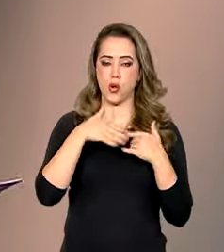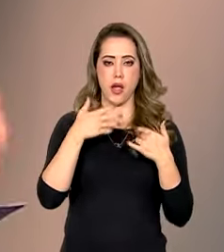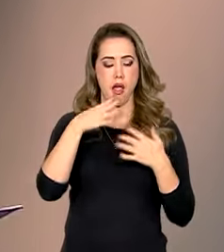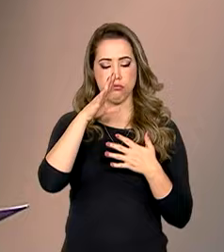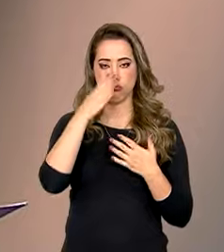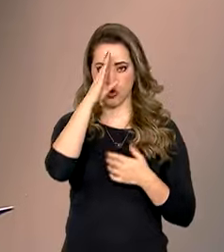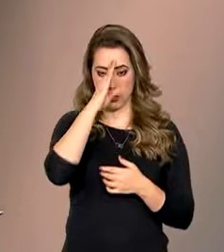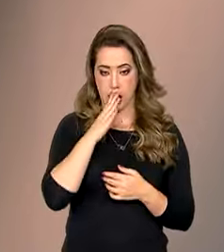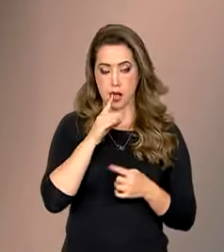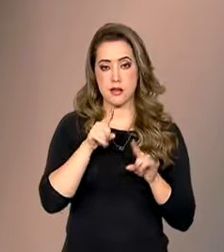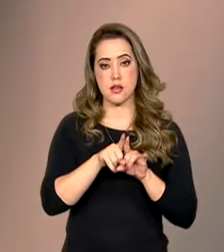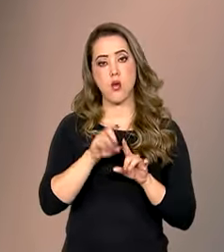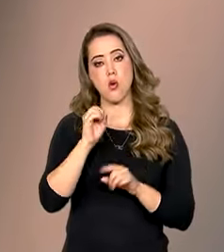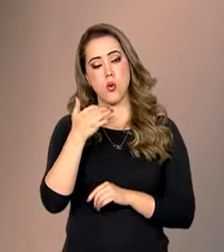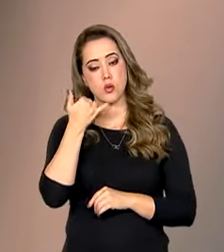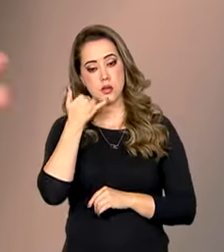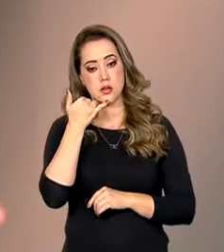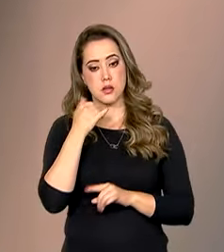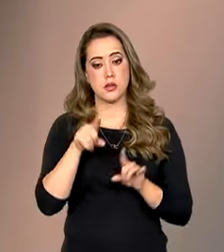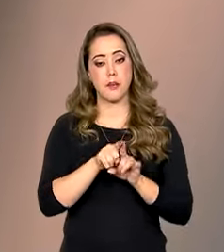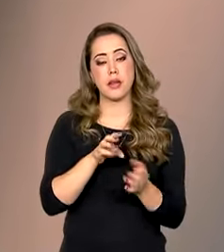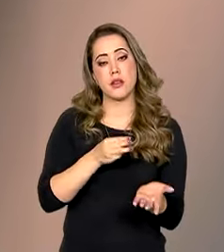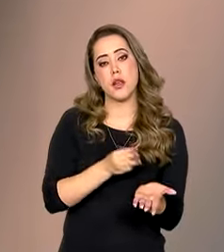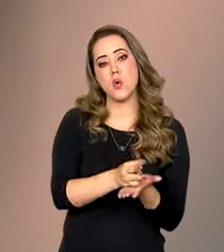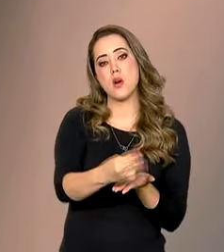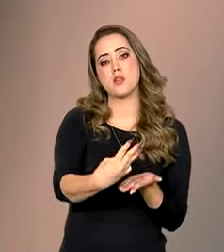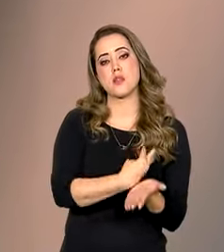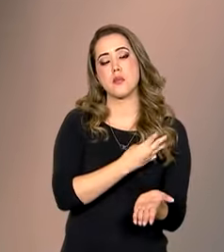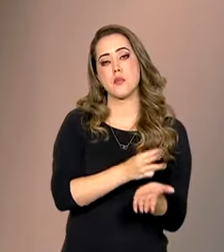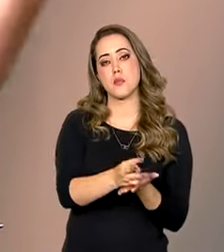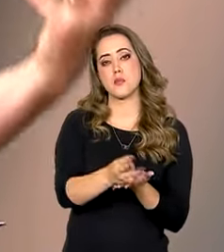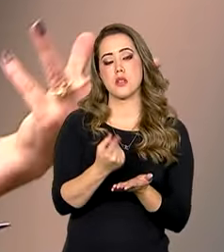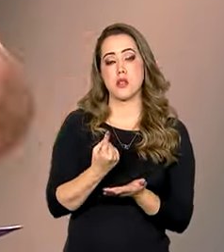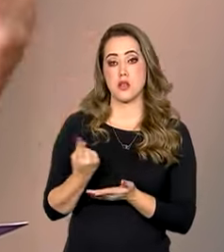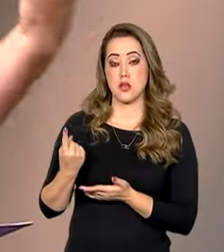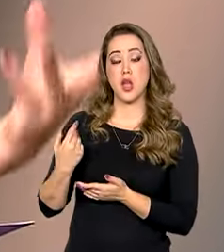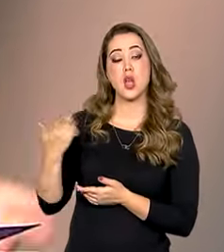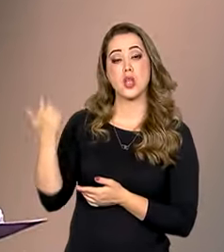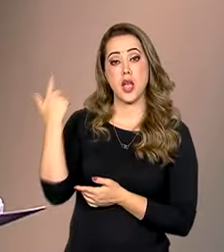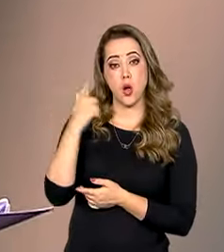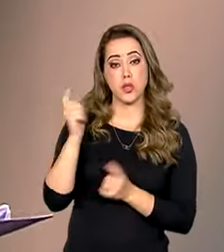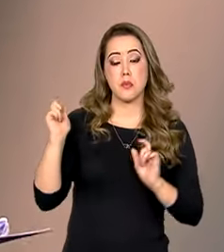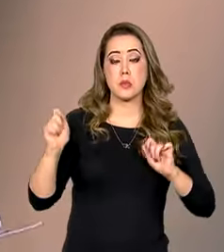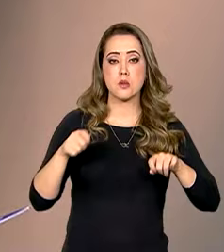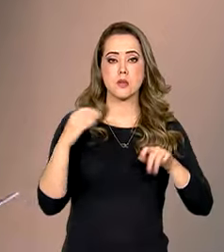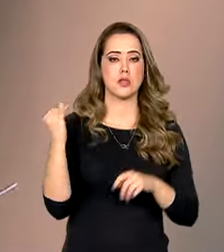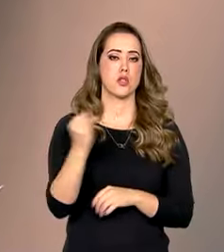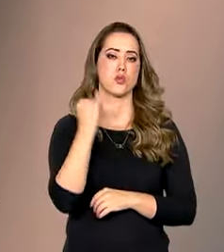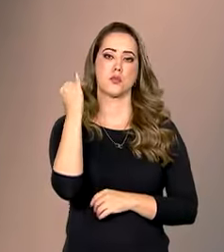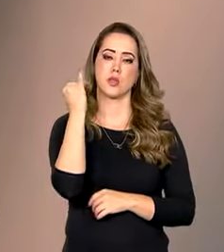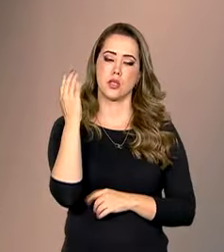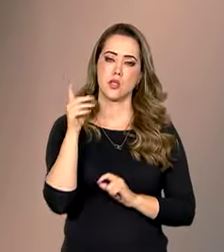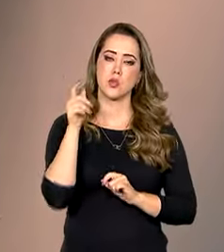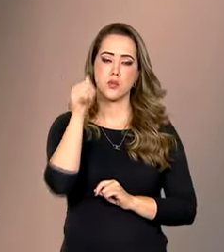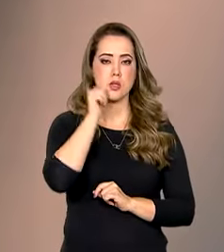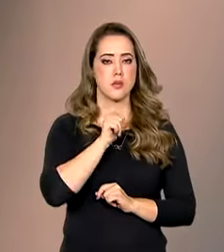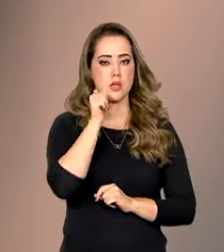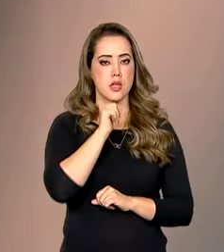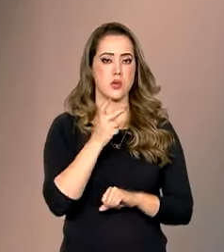lançamos o Ligue 180 por WhatsApp, que também é mais uma ferramenta importante para as mulheres